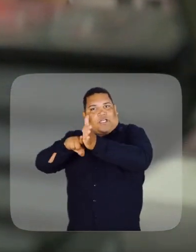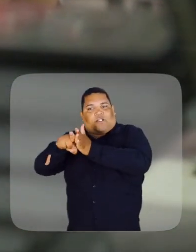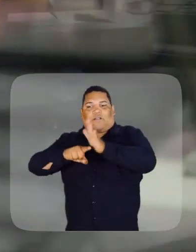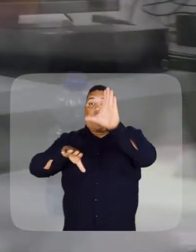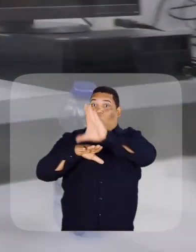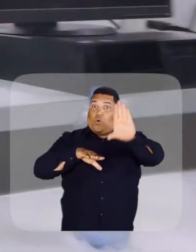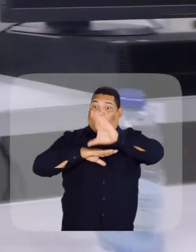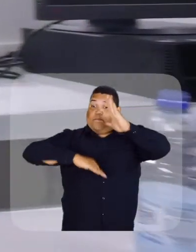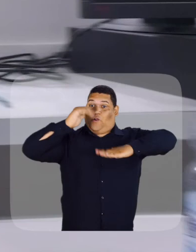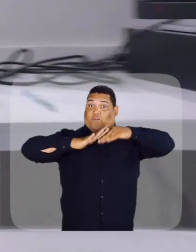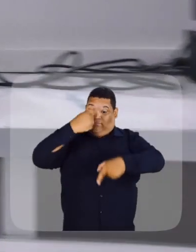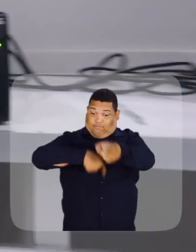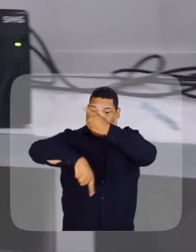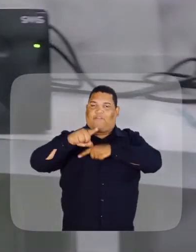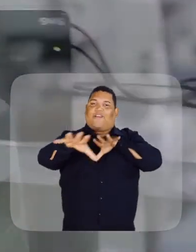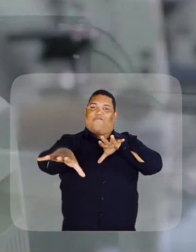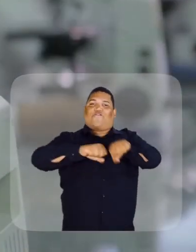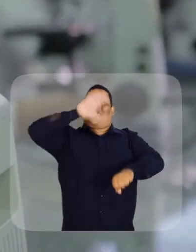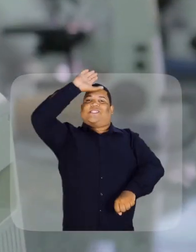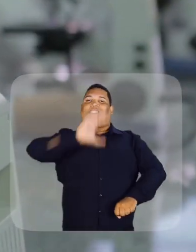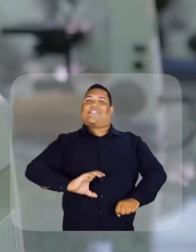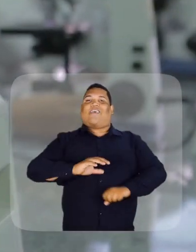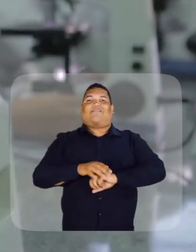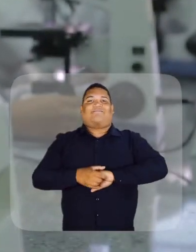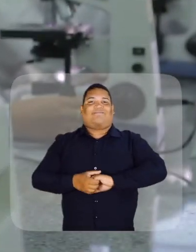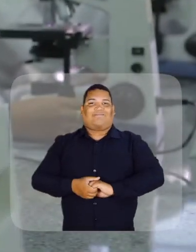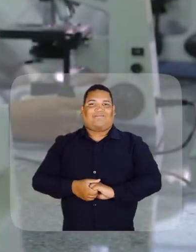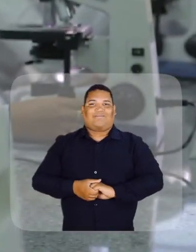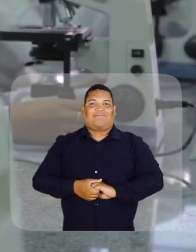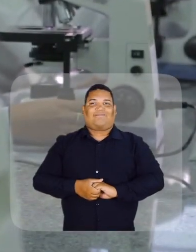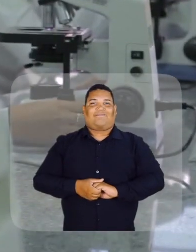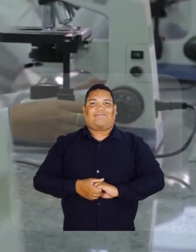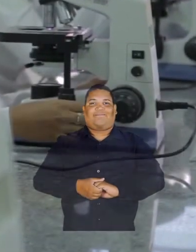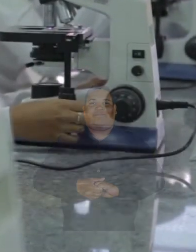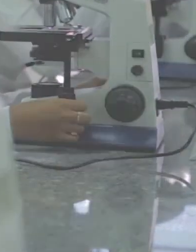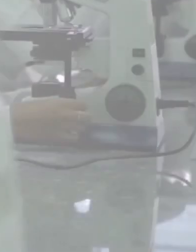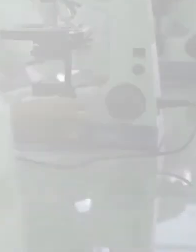reúne pesquisa, capacitação profissional e formação cidadã.